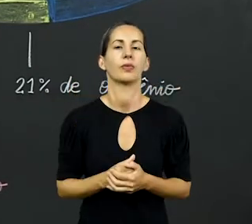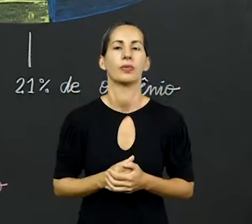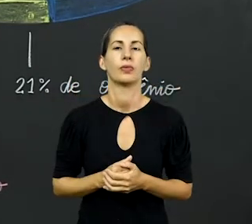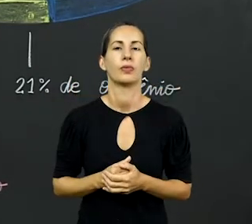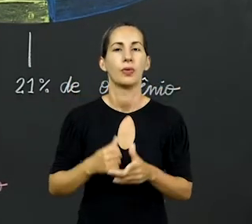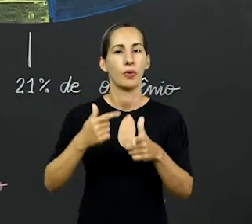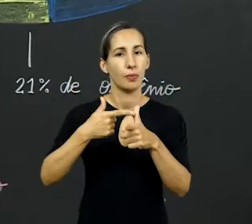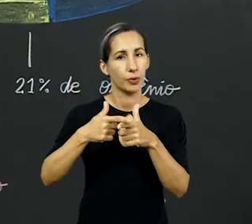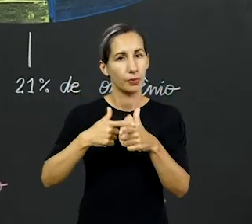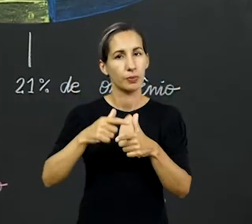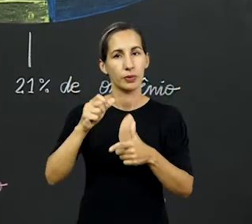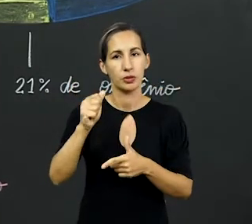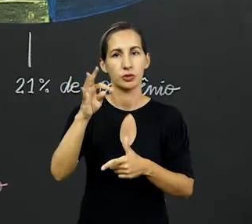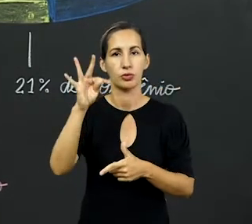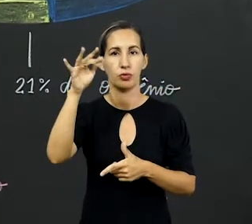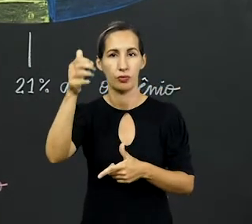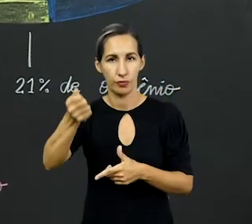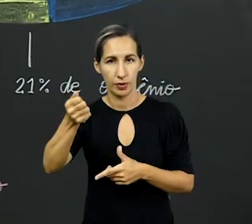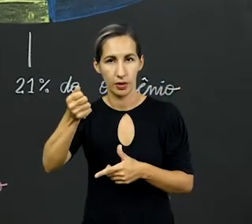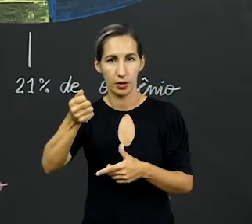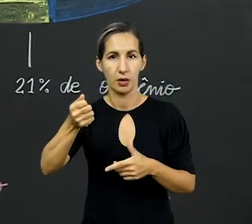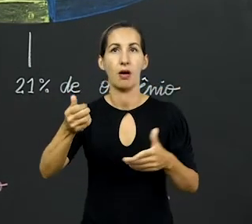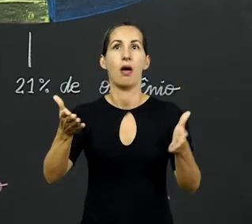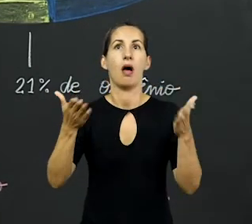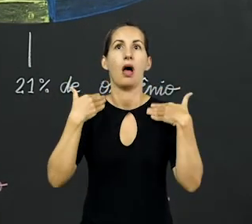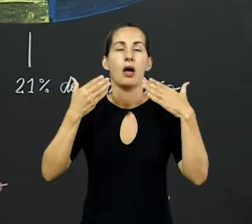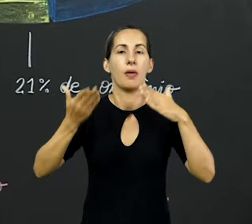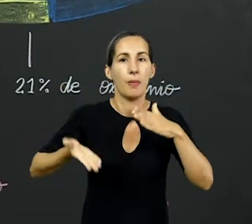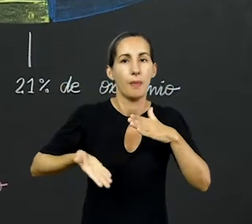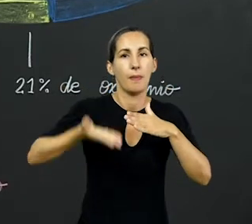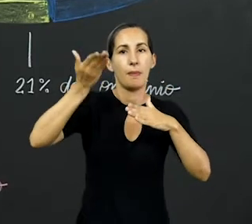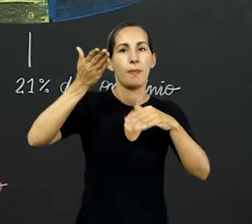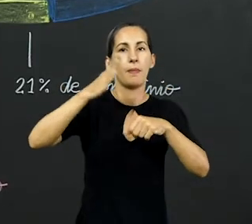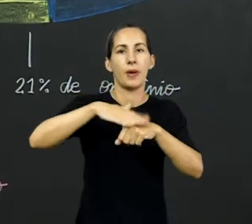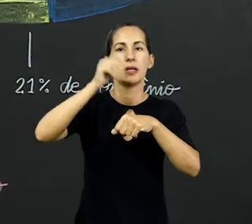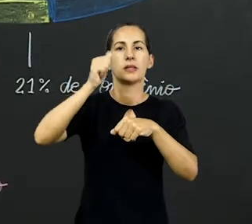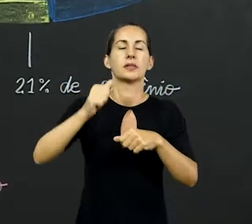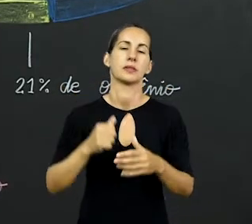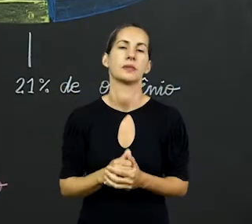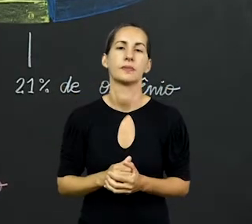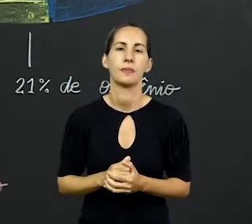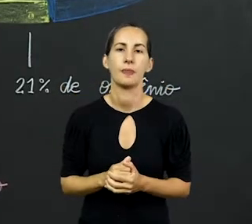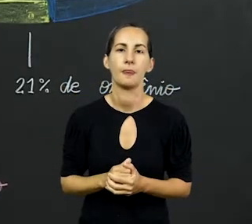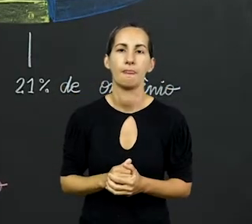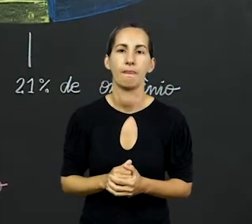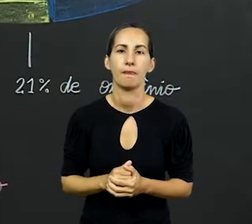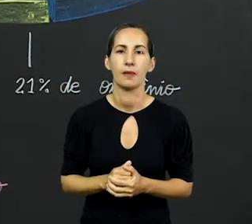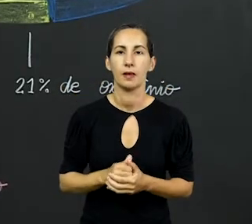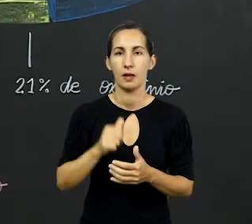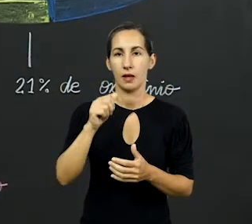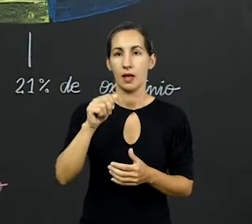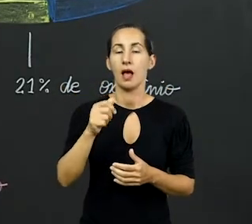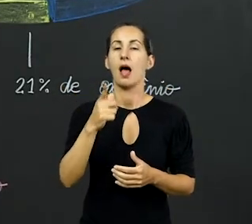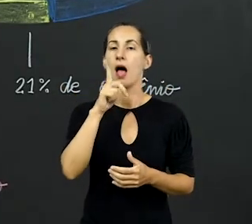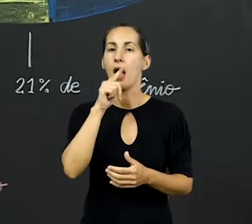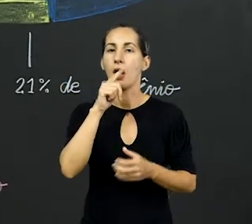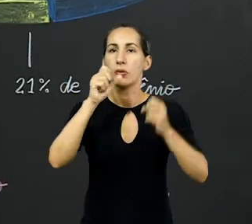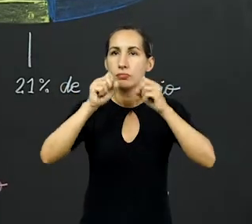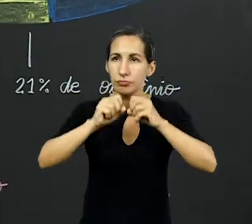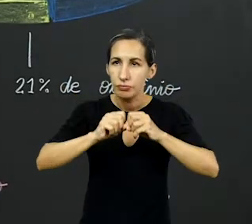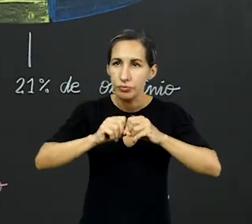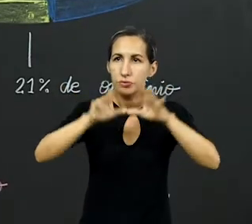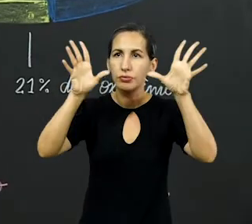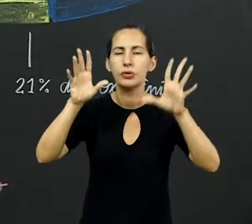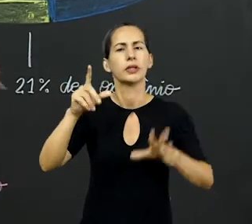defeito no efeito estufa, ou seja, eu esquento demais. O aquecimento global. Vapor de água. Tem vapor